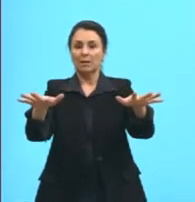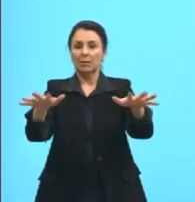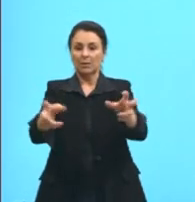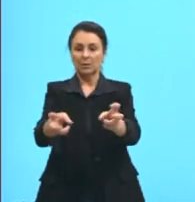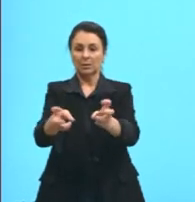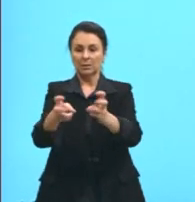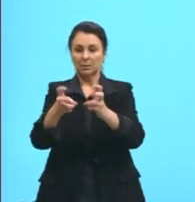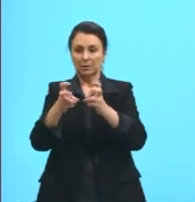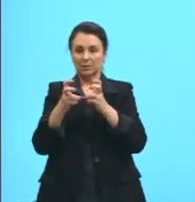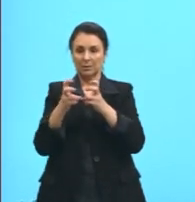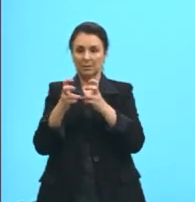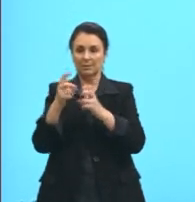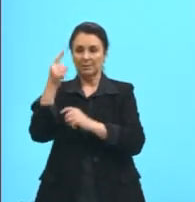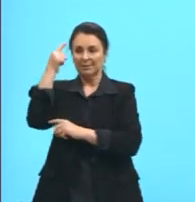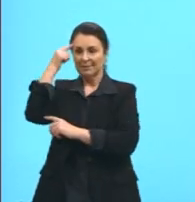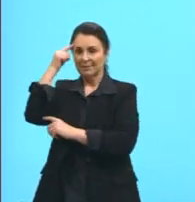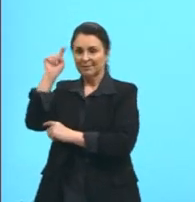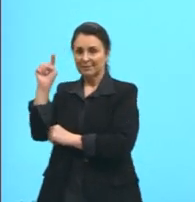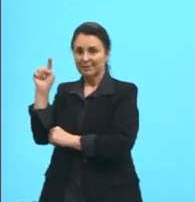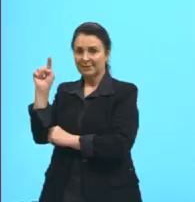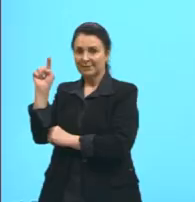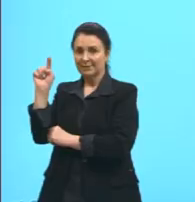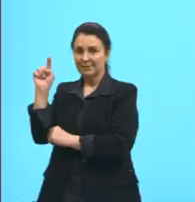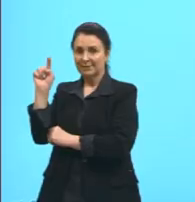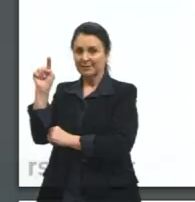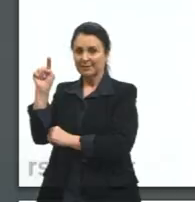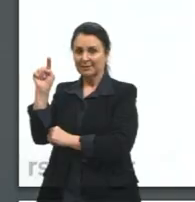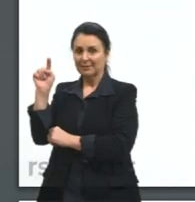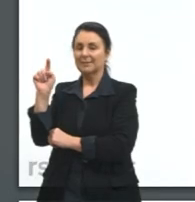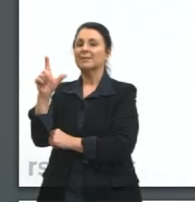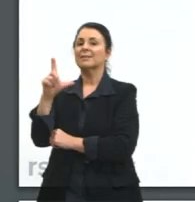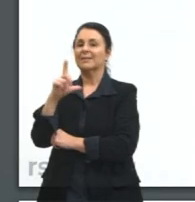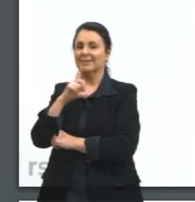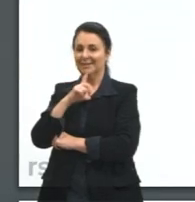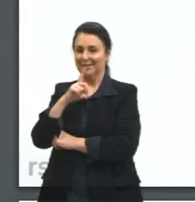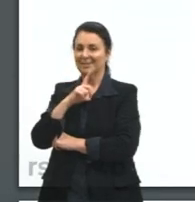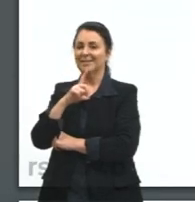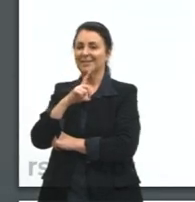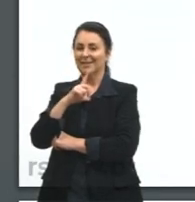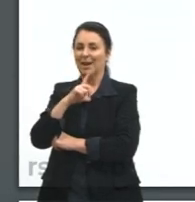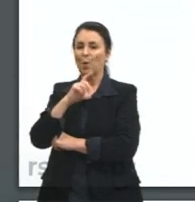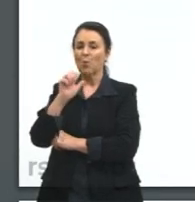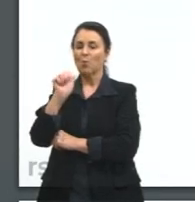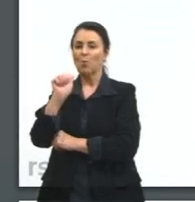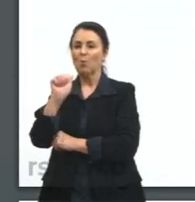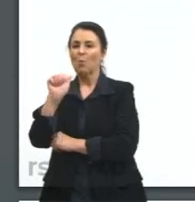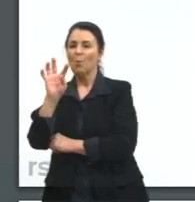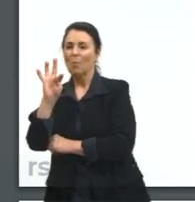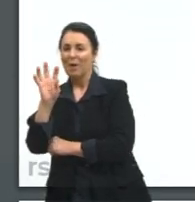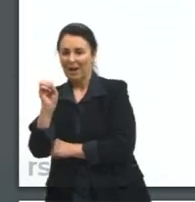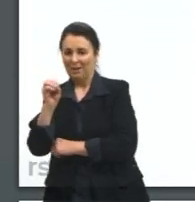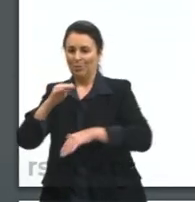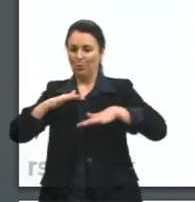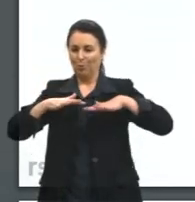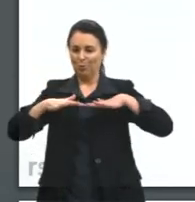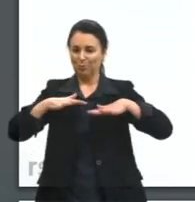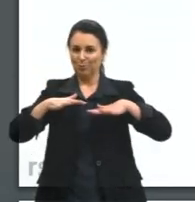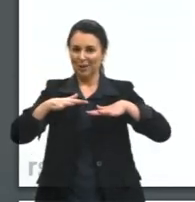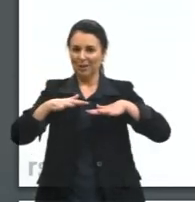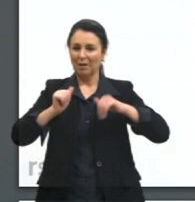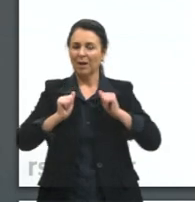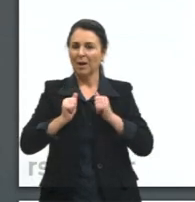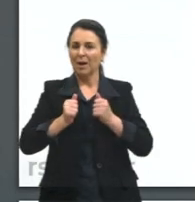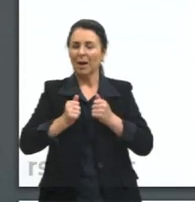recebimento de ideias. Então a gente tem esse ato de compartilhamento